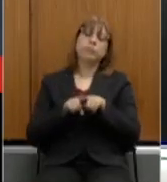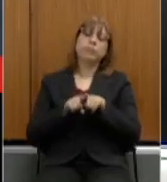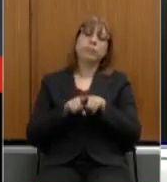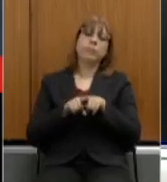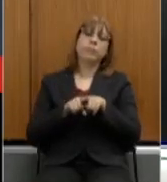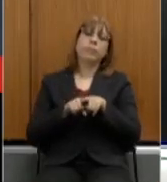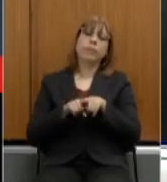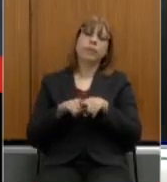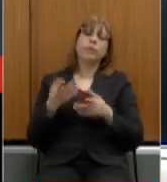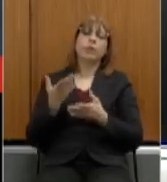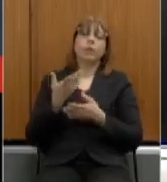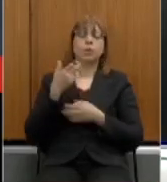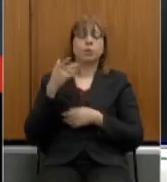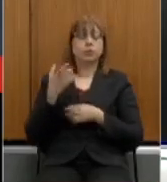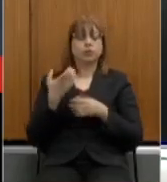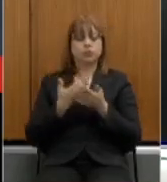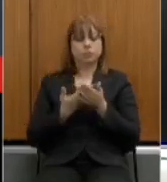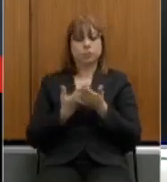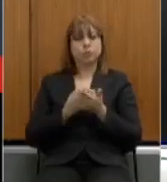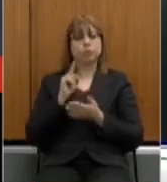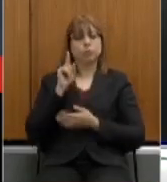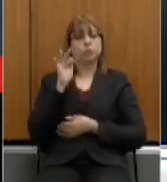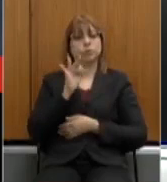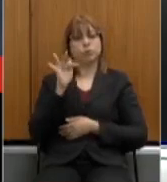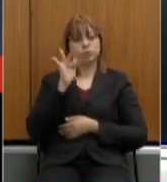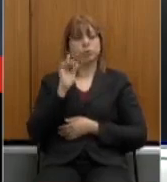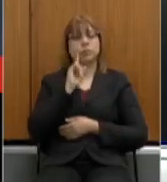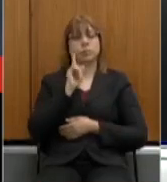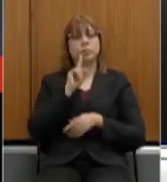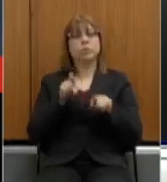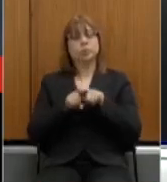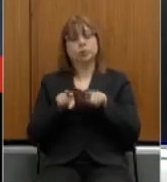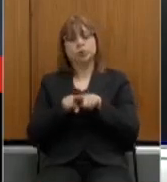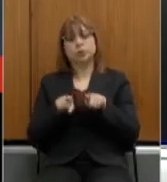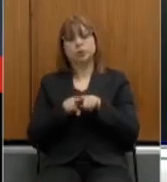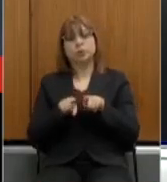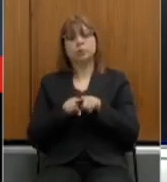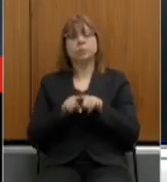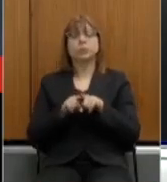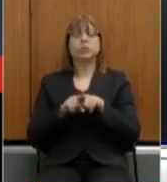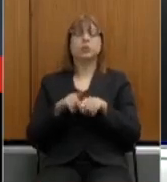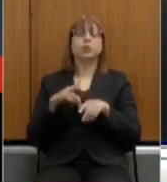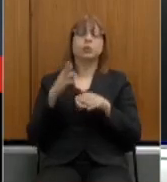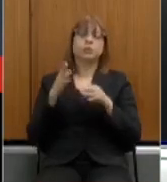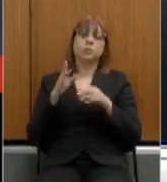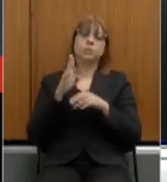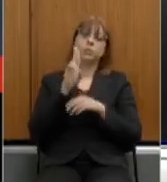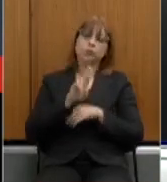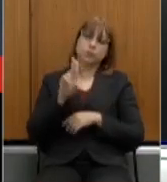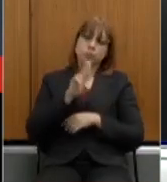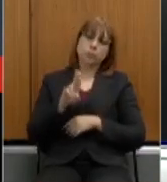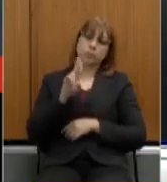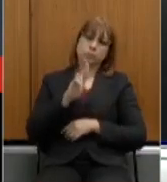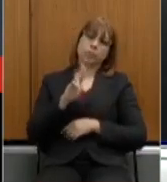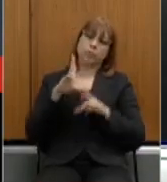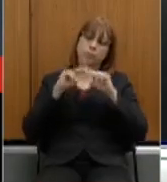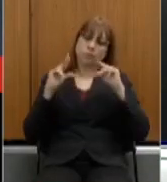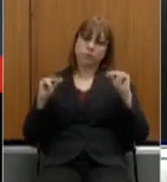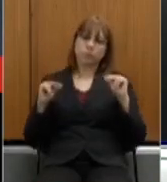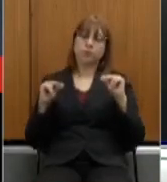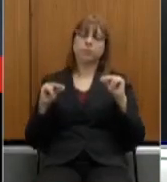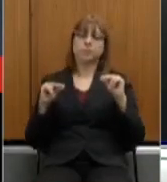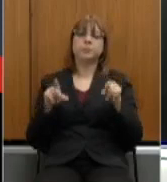School, mestrado em Direito Econômico pela Universidade de Brasília e mestrado em Direito Tributário